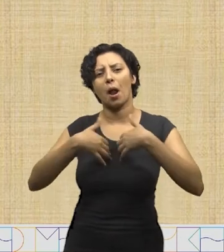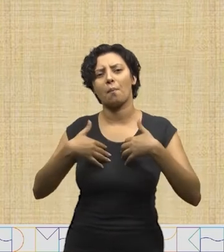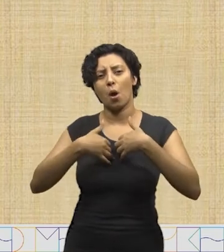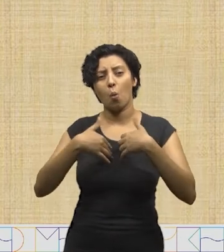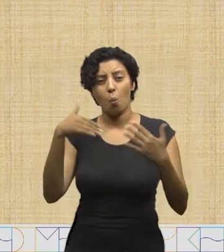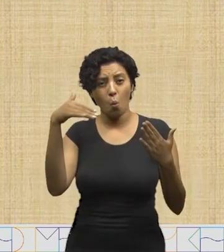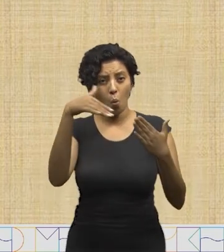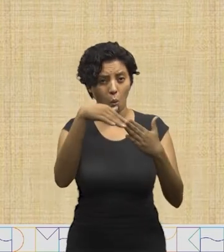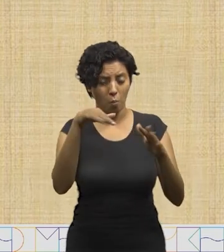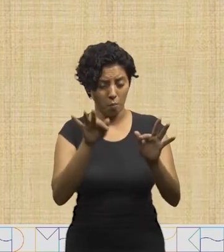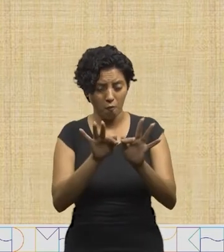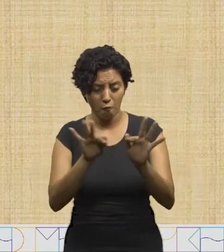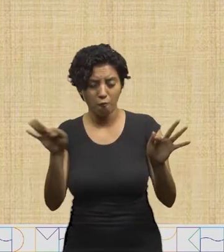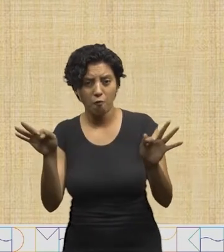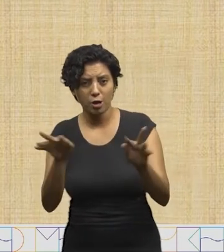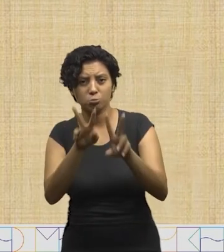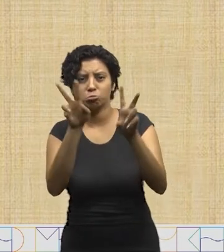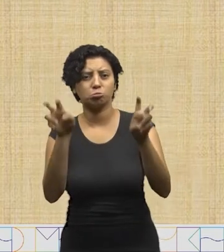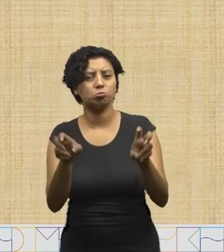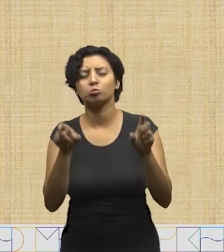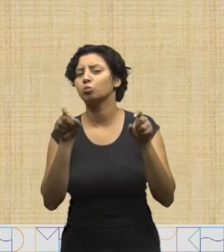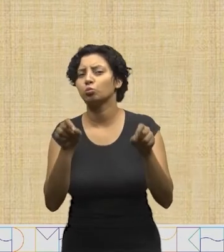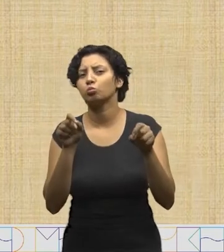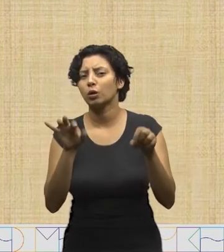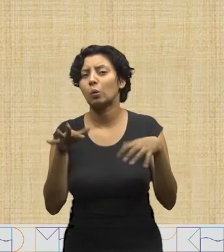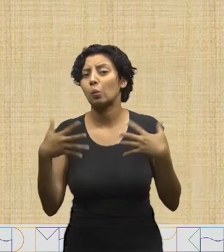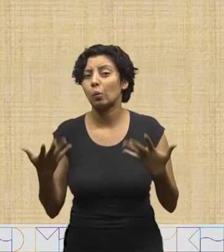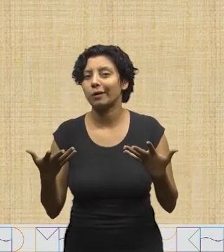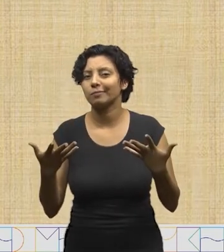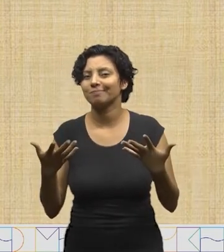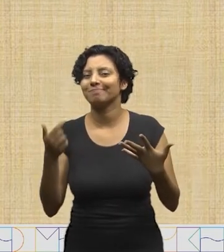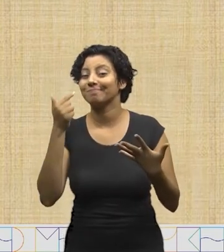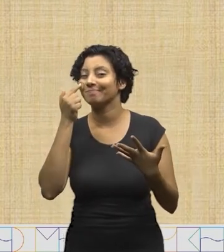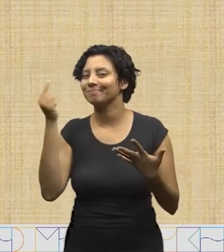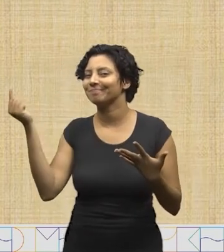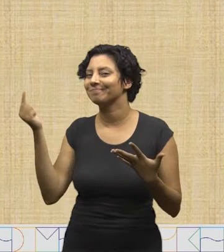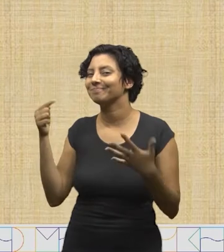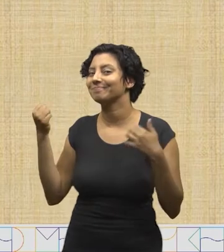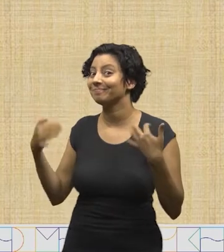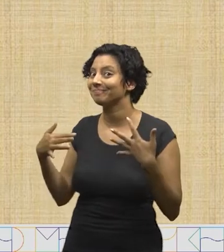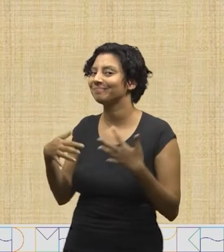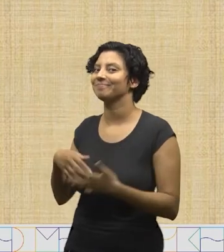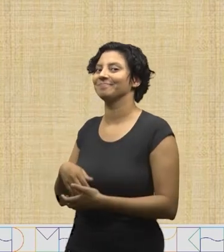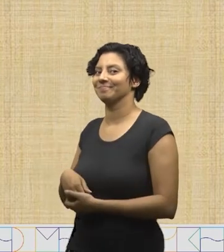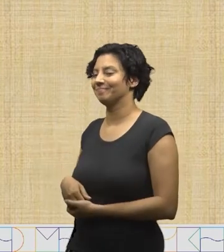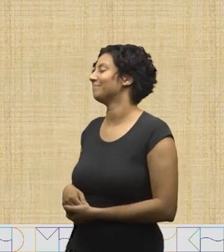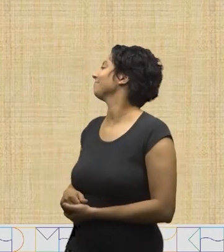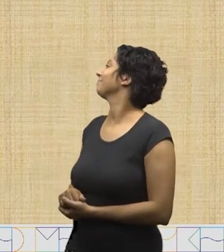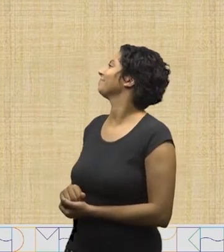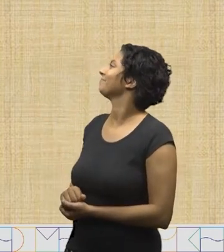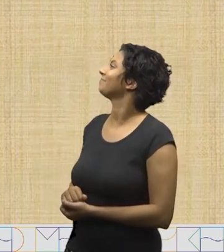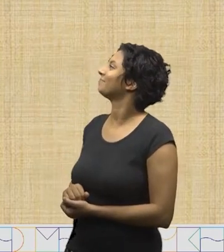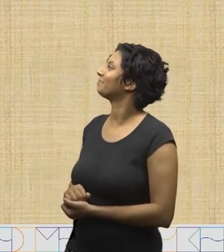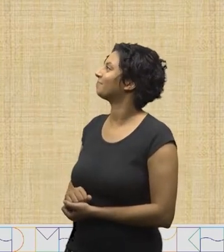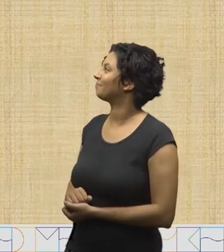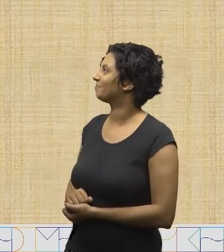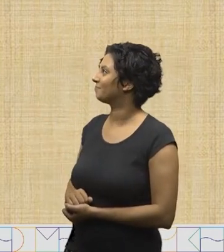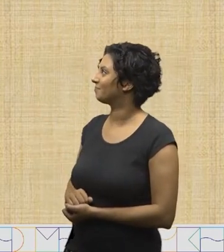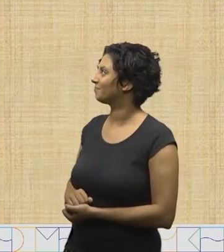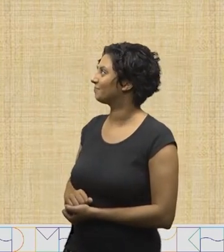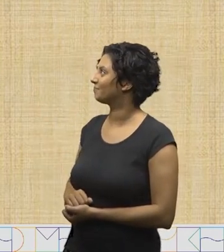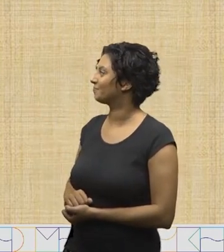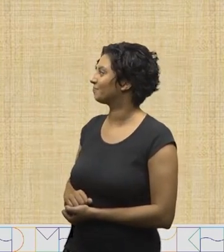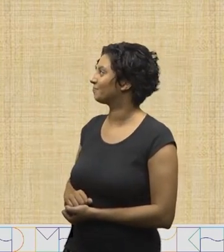De qual animal o último verso do texto fala? Vamos ler novamente.